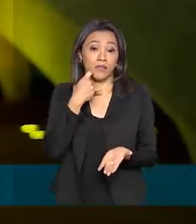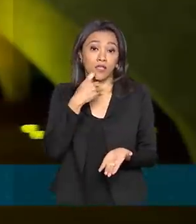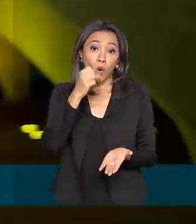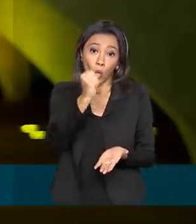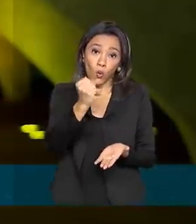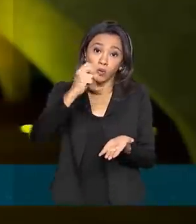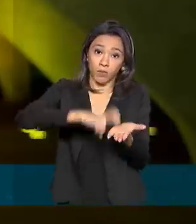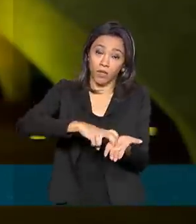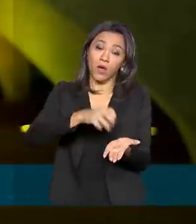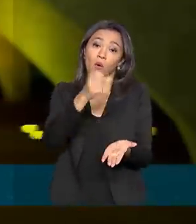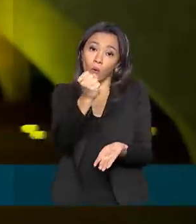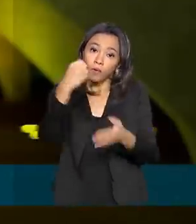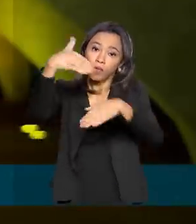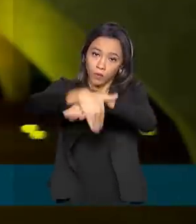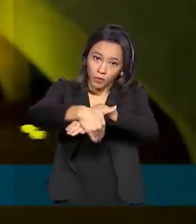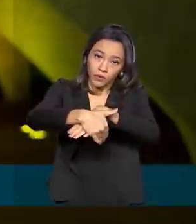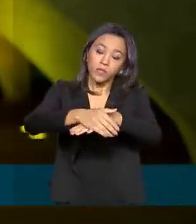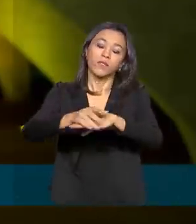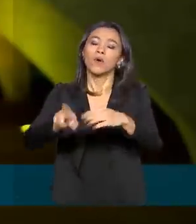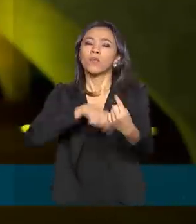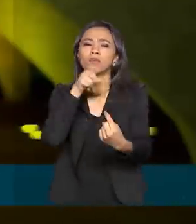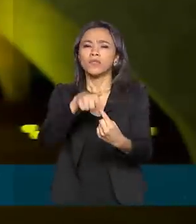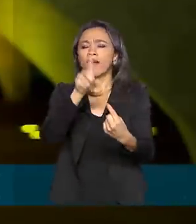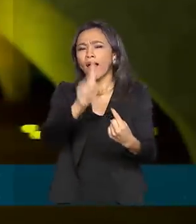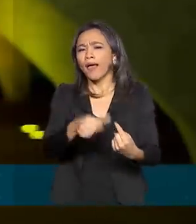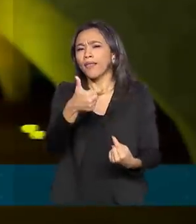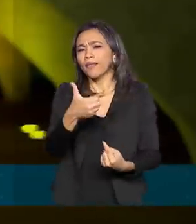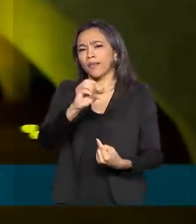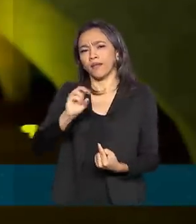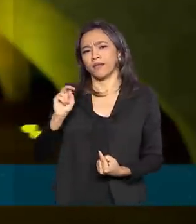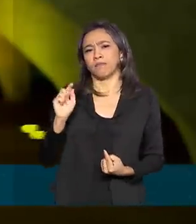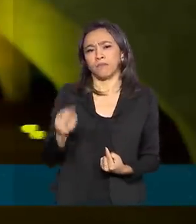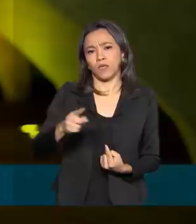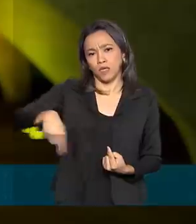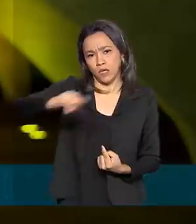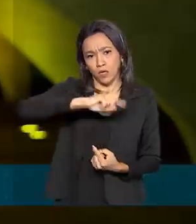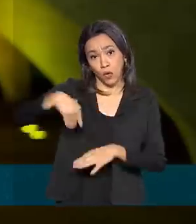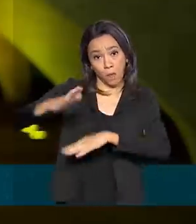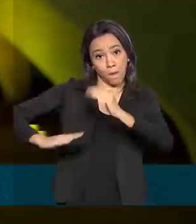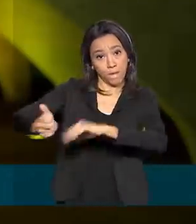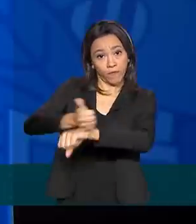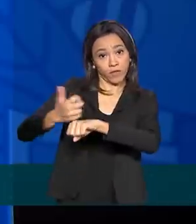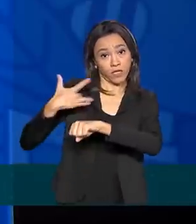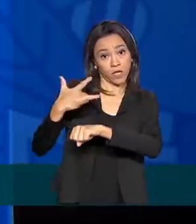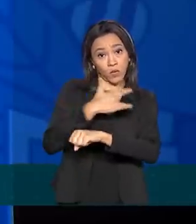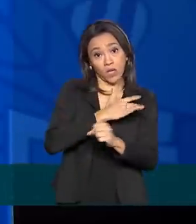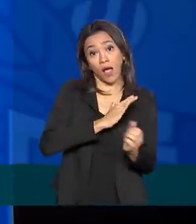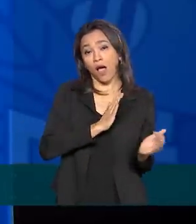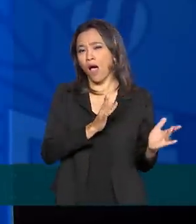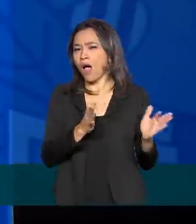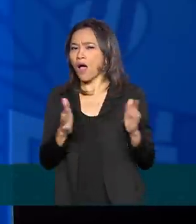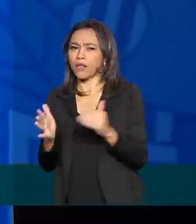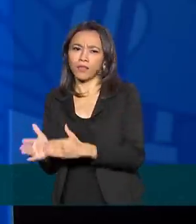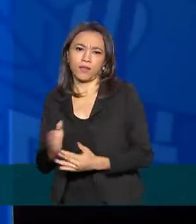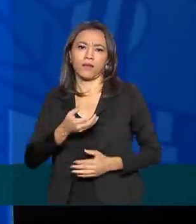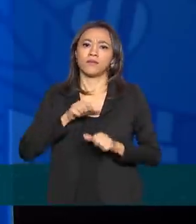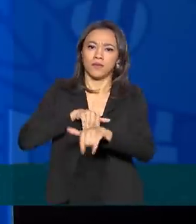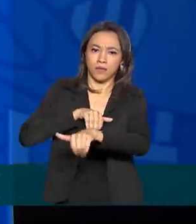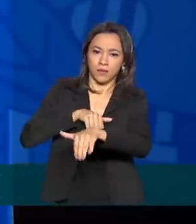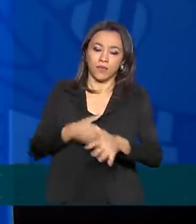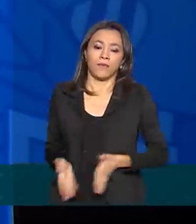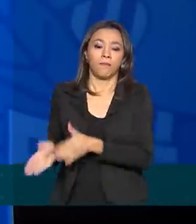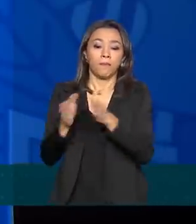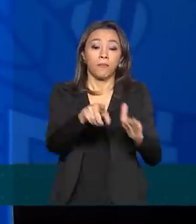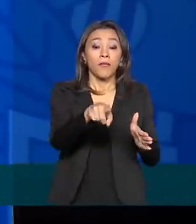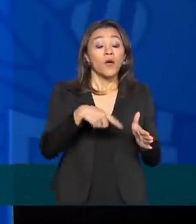noite. A expectativa é atender a 10 mil profissionais de saúde até setembro. A intenção do Ministério da Saúde